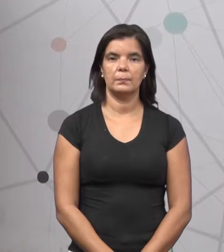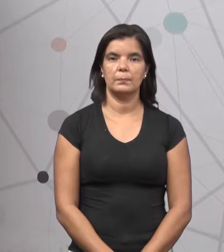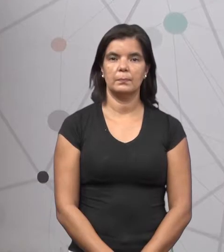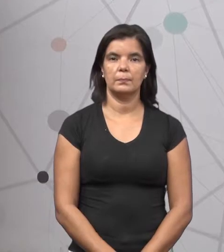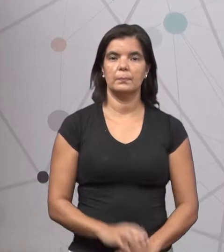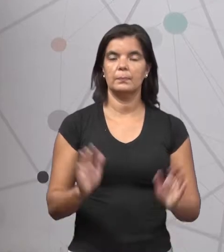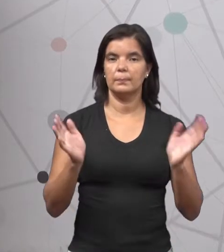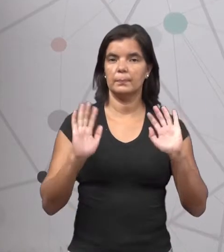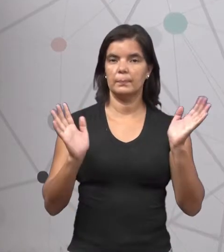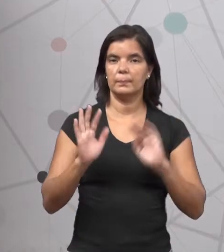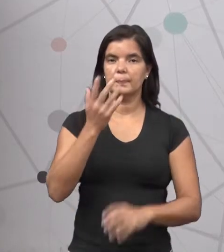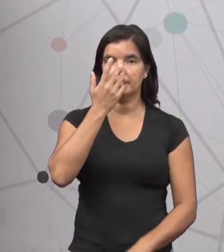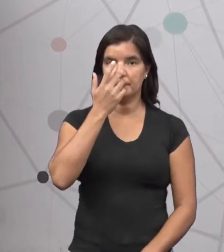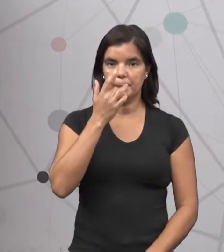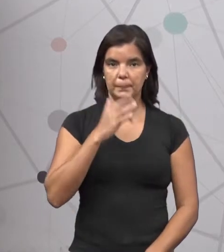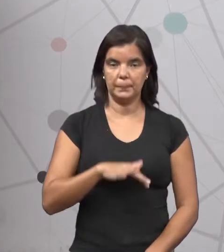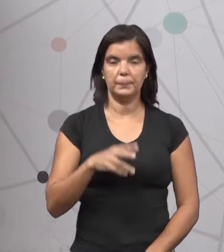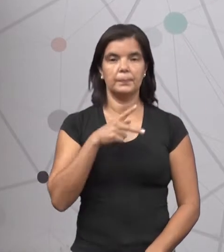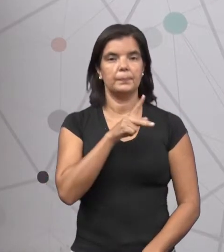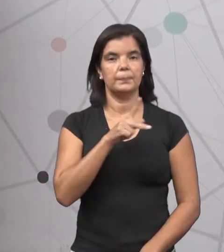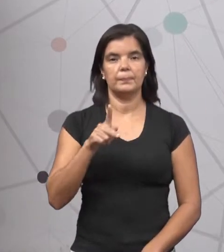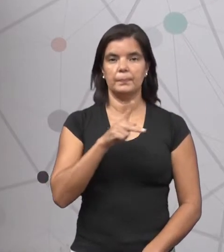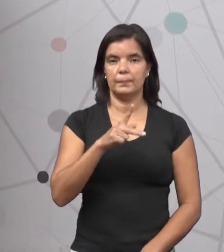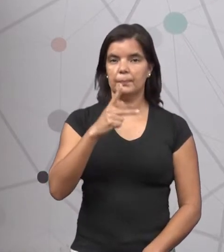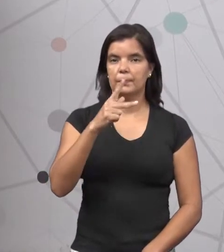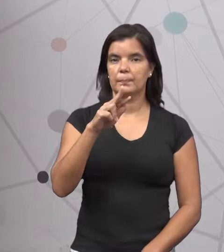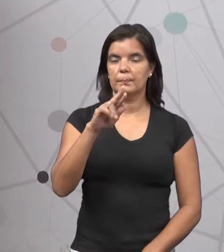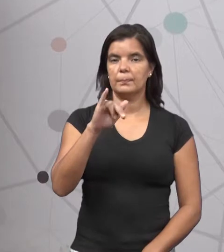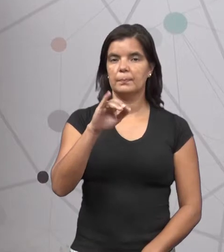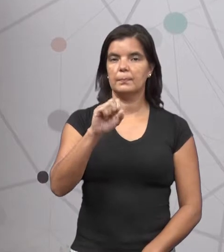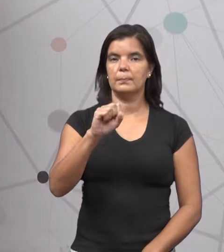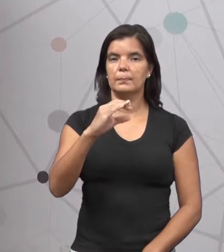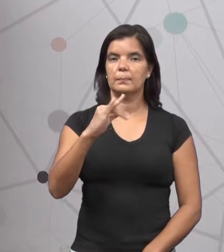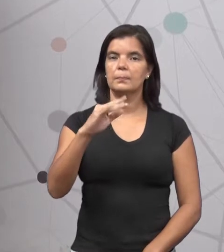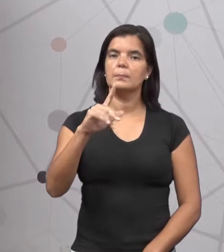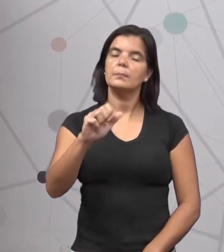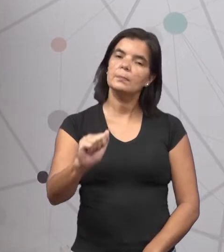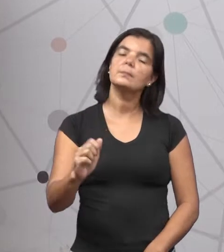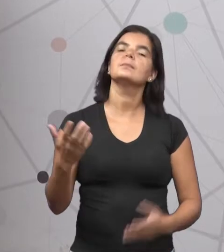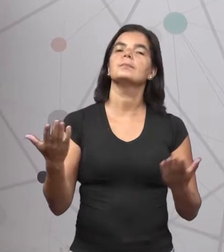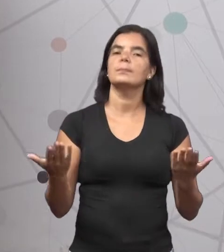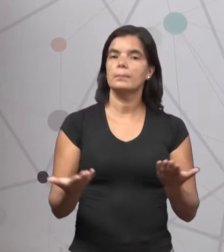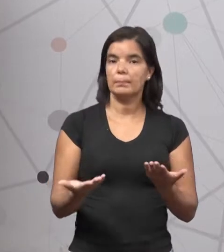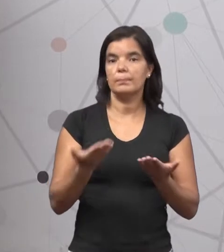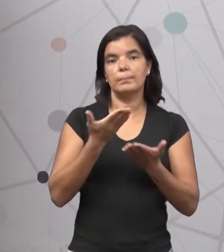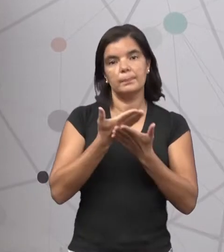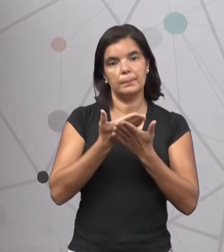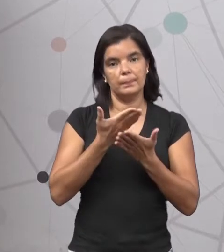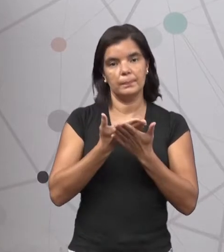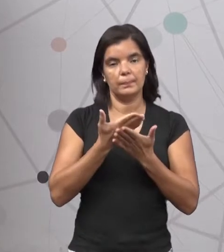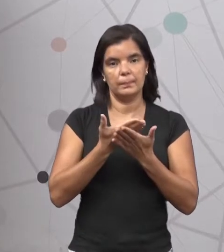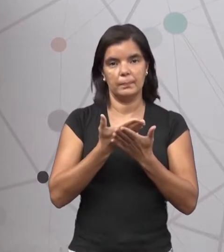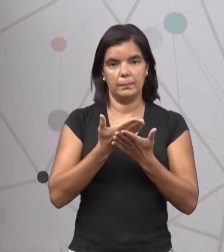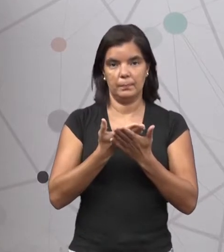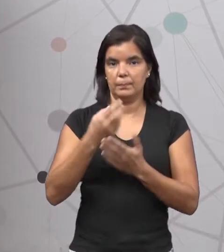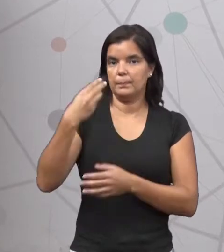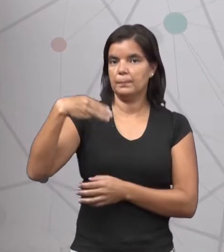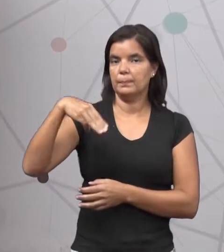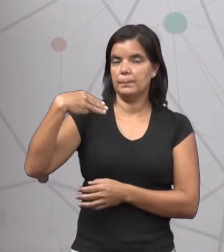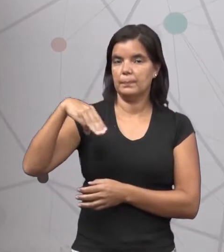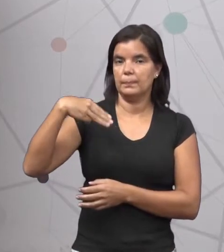Olá, crianças! Eu sou a professora Priscila e estamos de volta para mais uma aula de